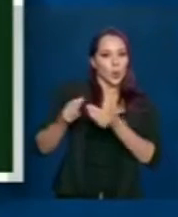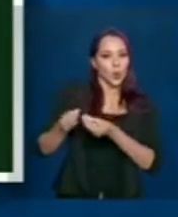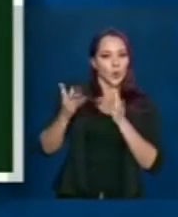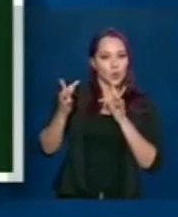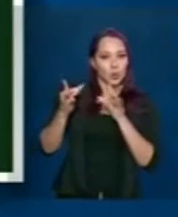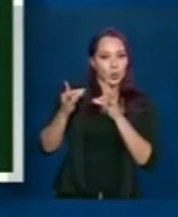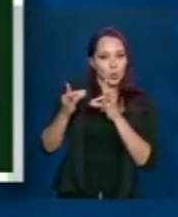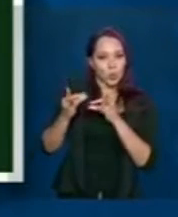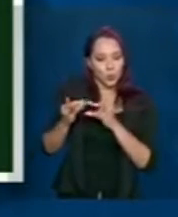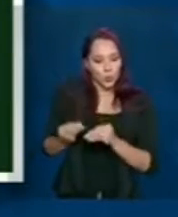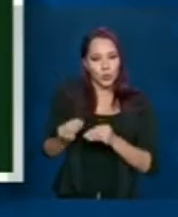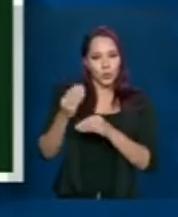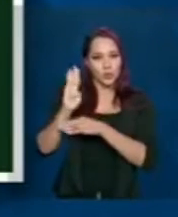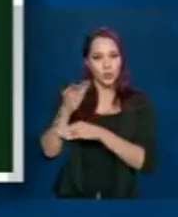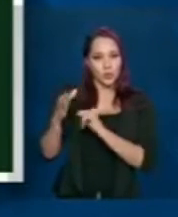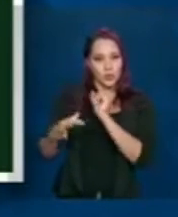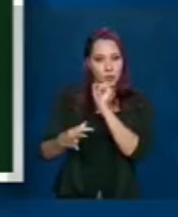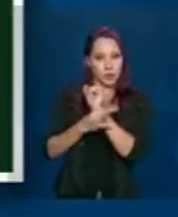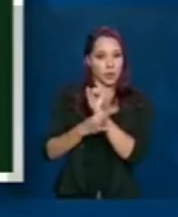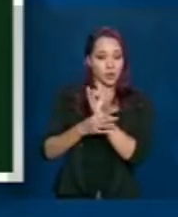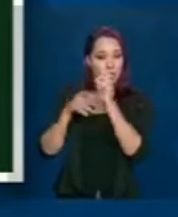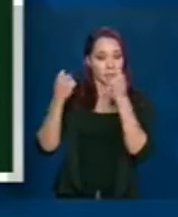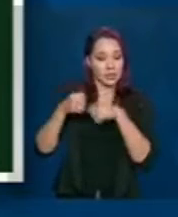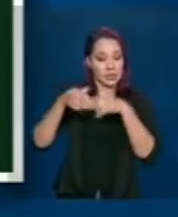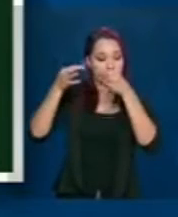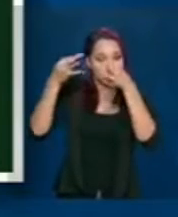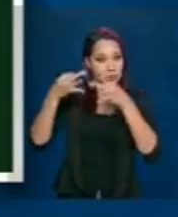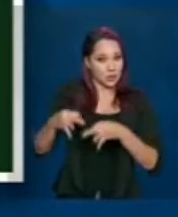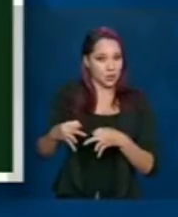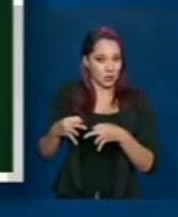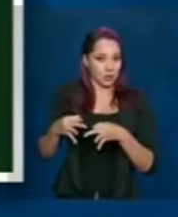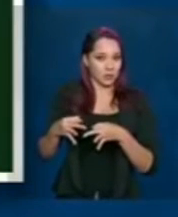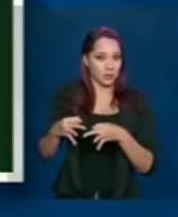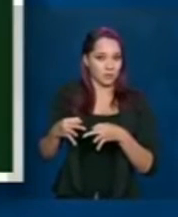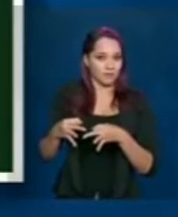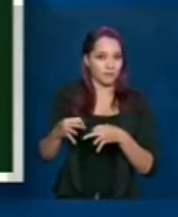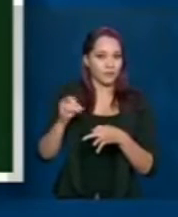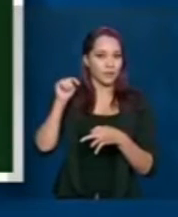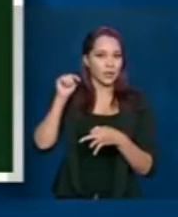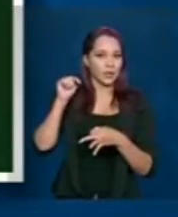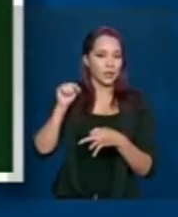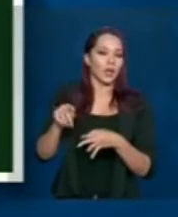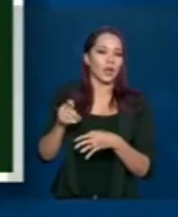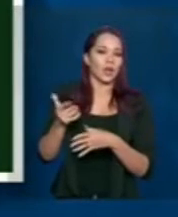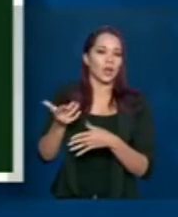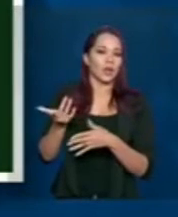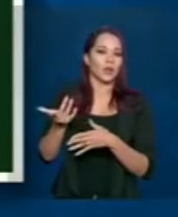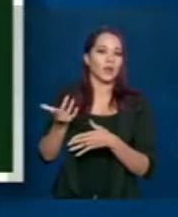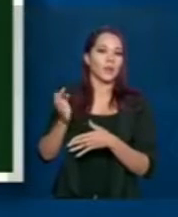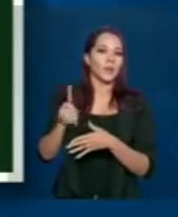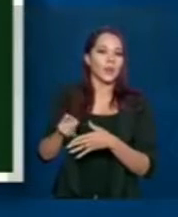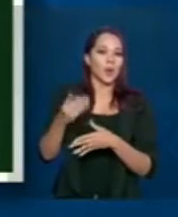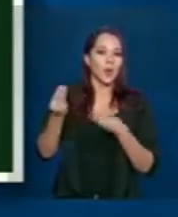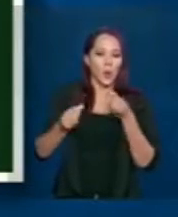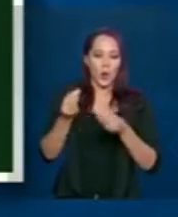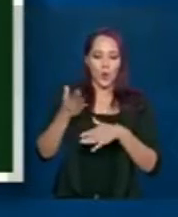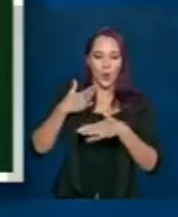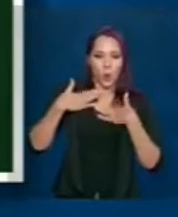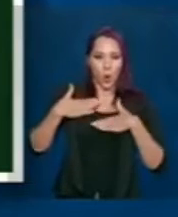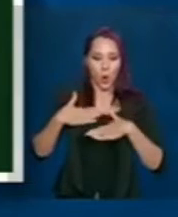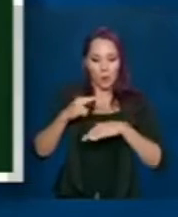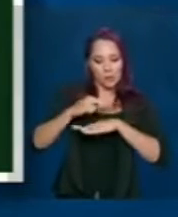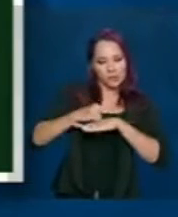o processo de biossegurança e de ações que devem ser efetivadas para um manejo mais